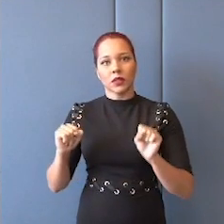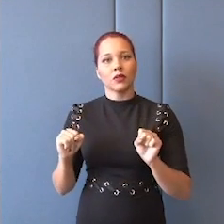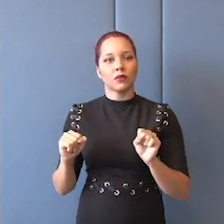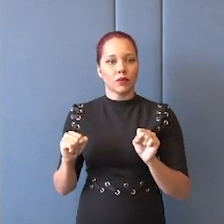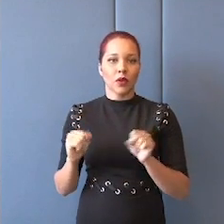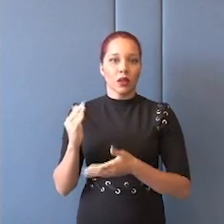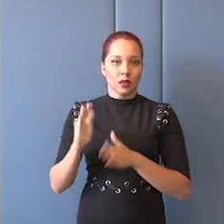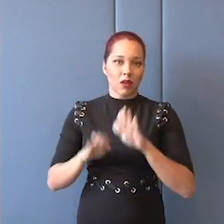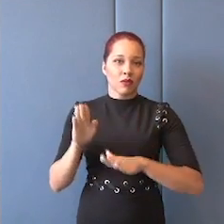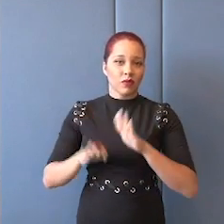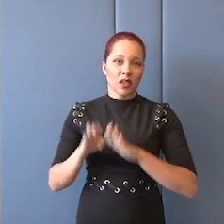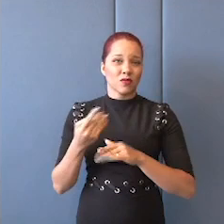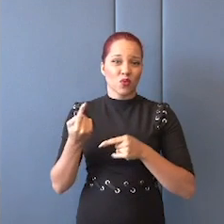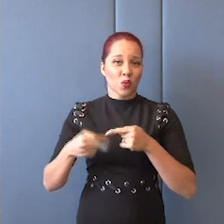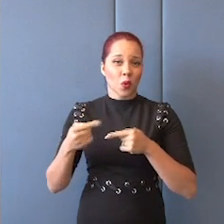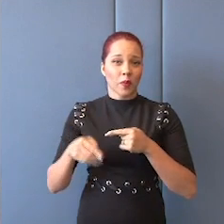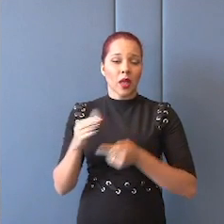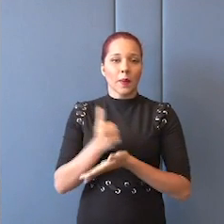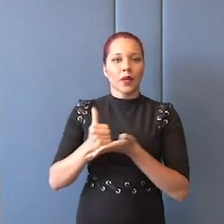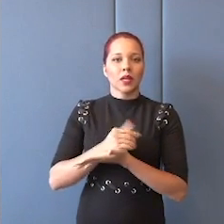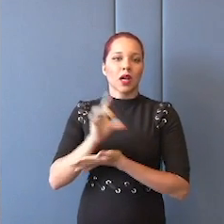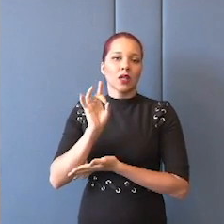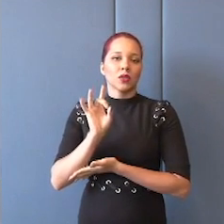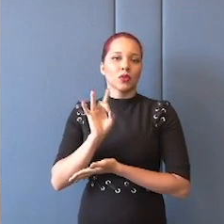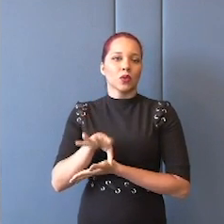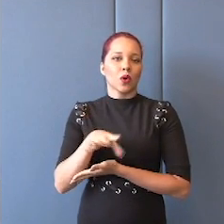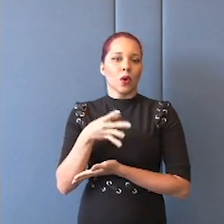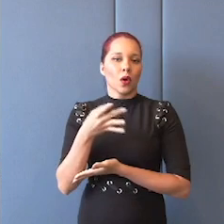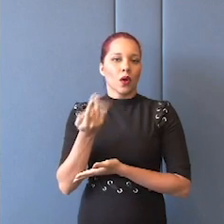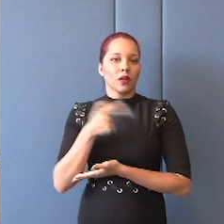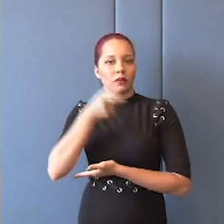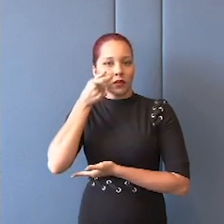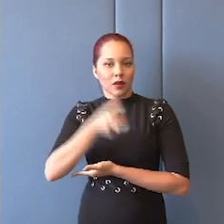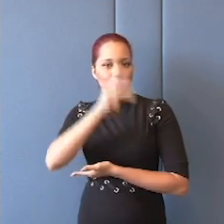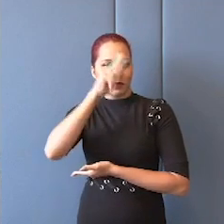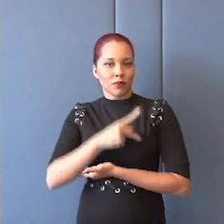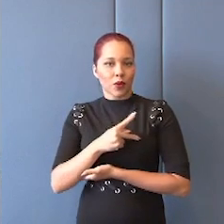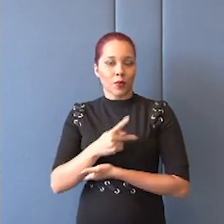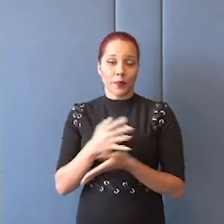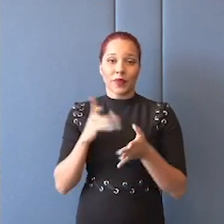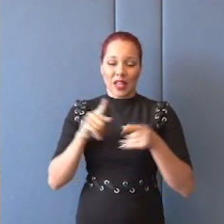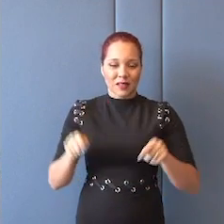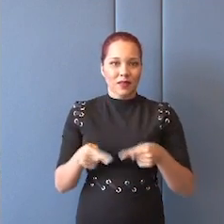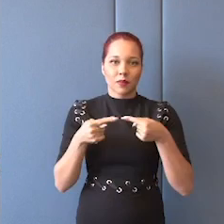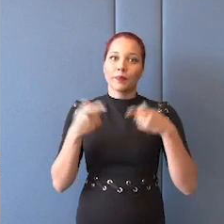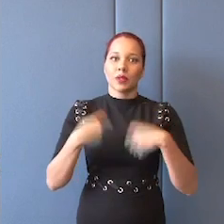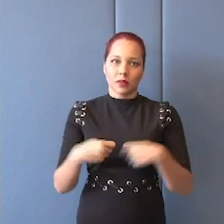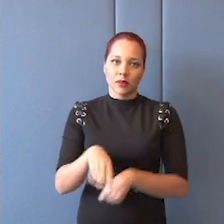talvez, contraproducente, baseada simplesmente em interesses. Essa tensão tem que existir.